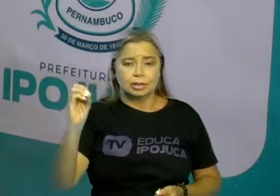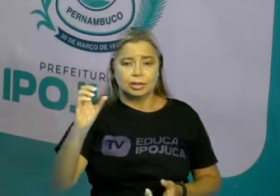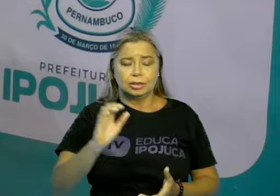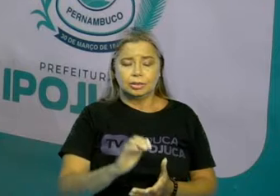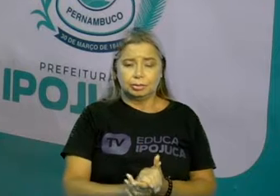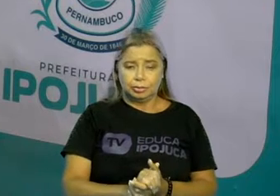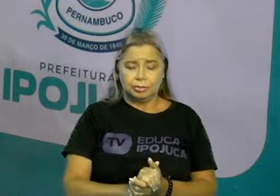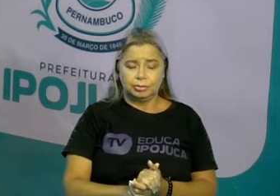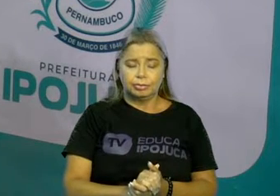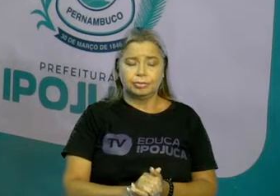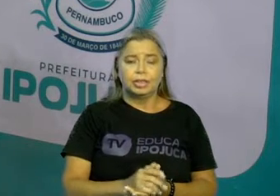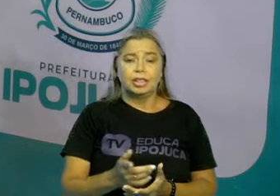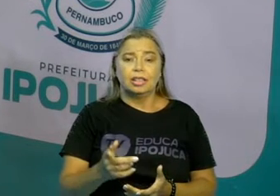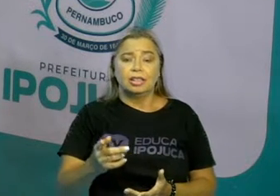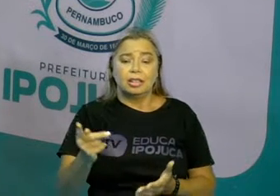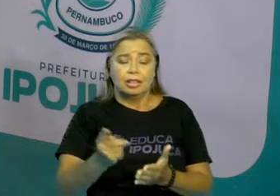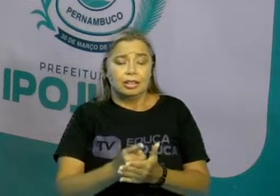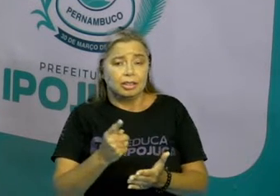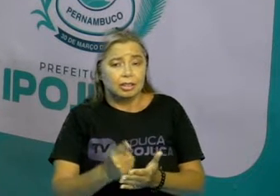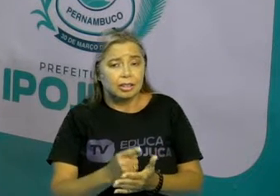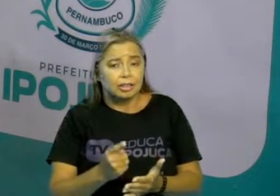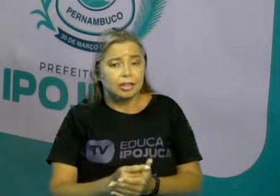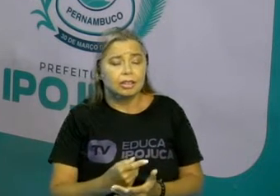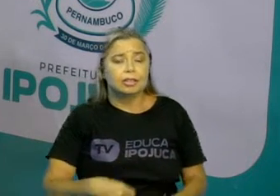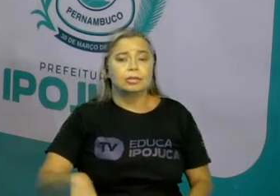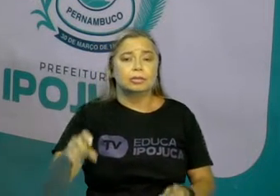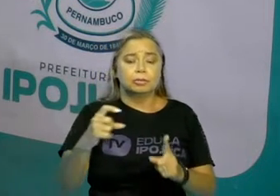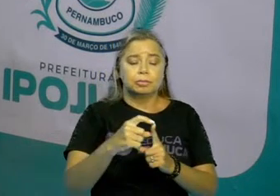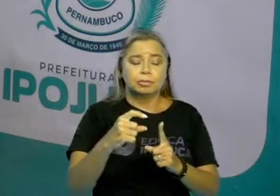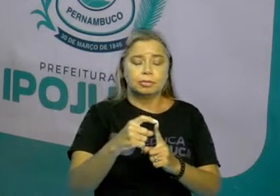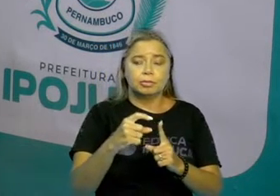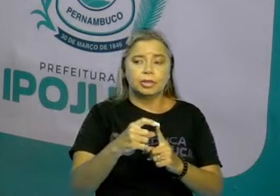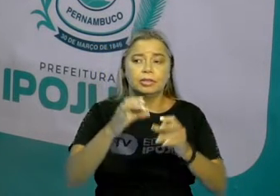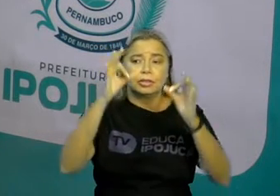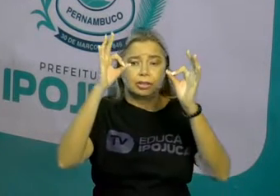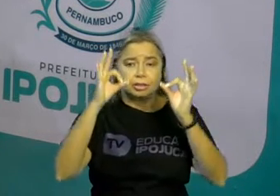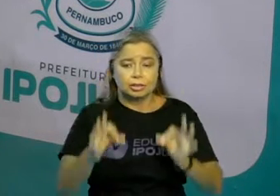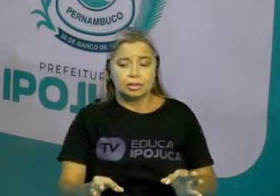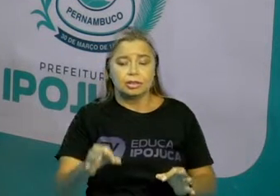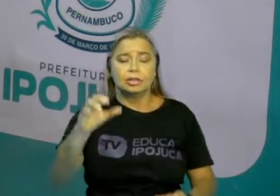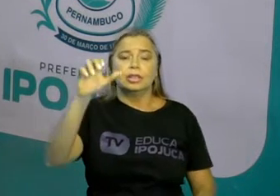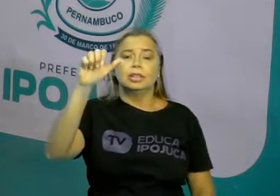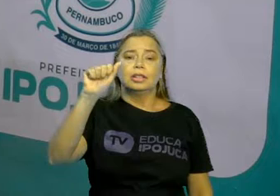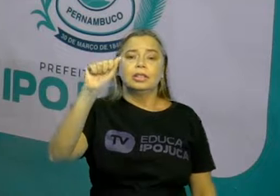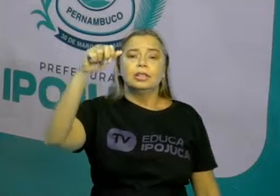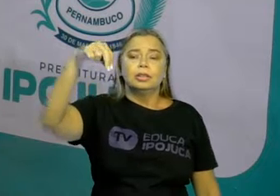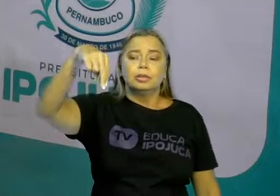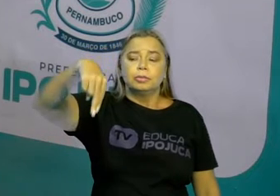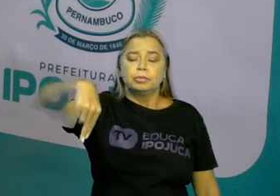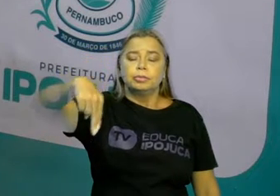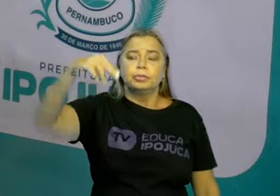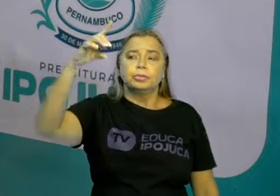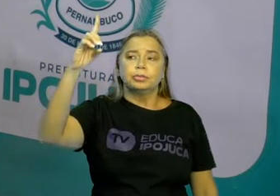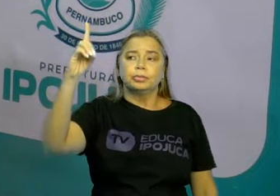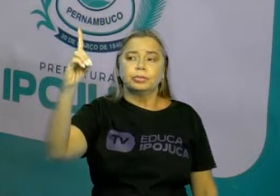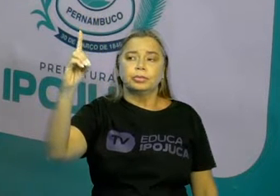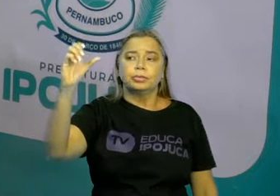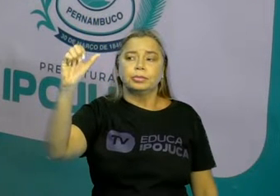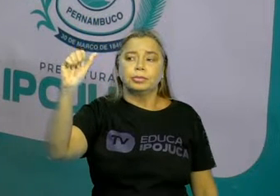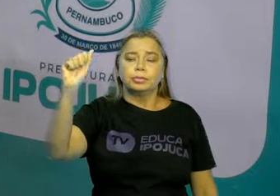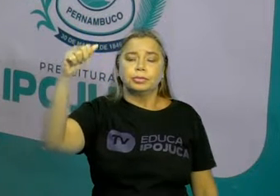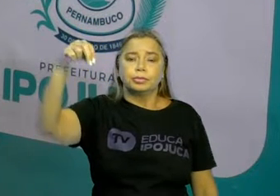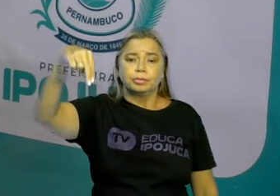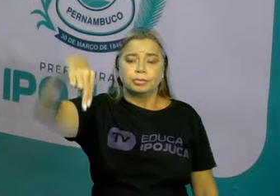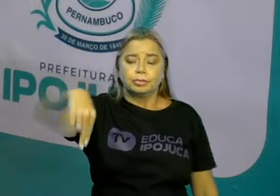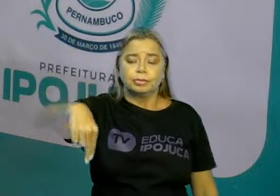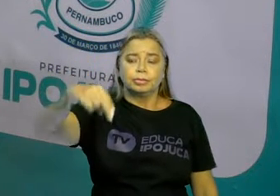andando. Perceba que o som das letras vão ser importantes na composição das